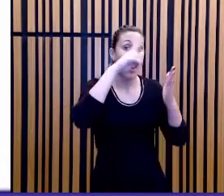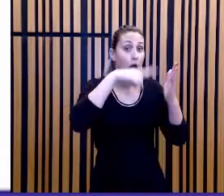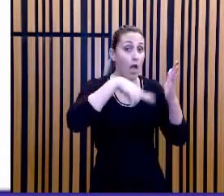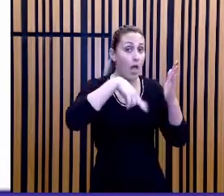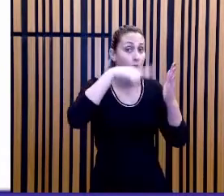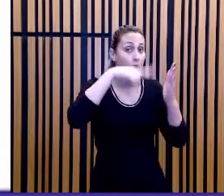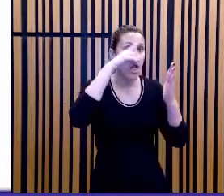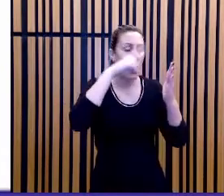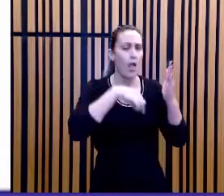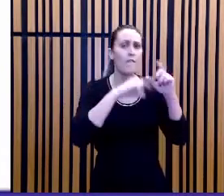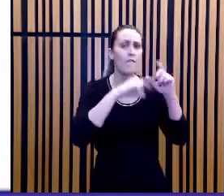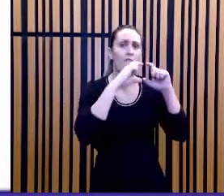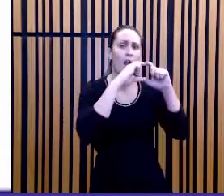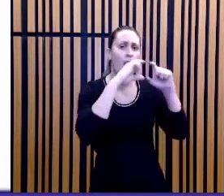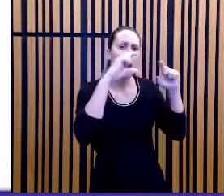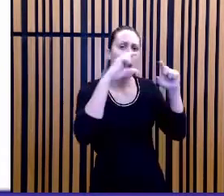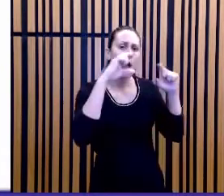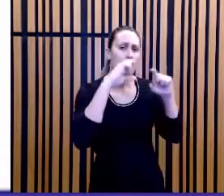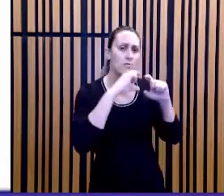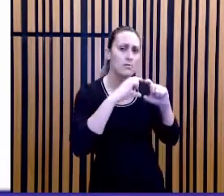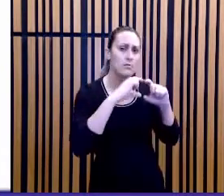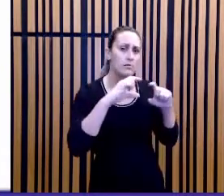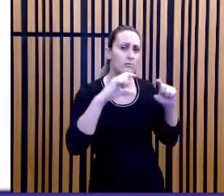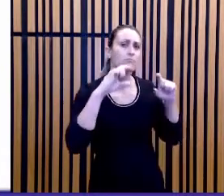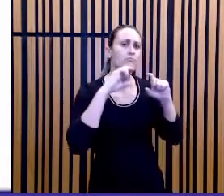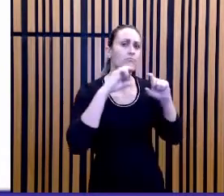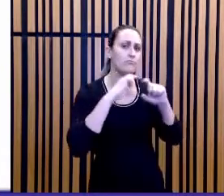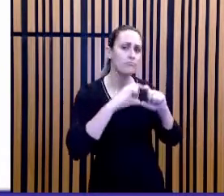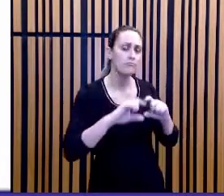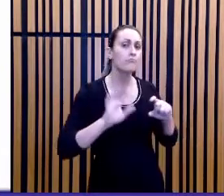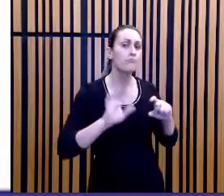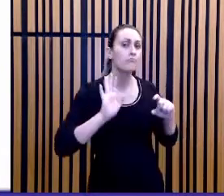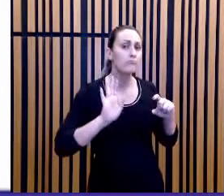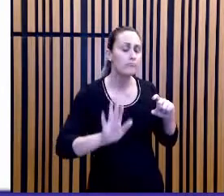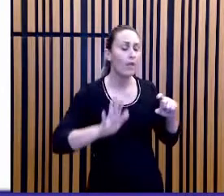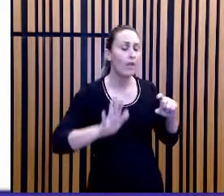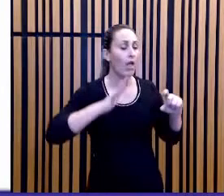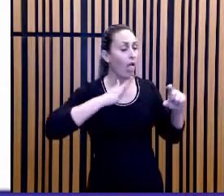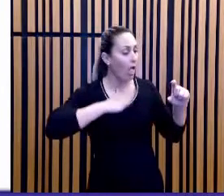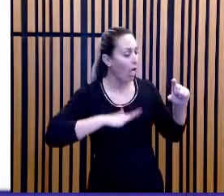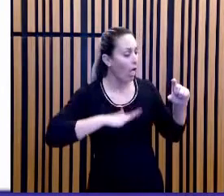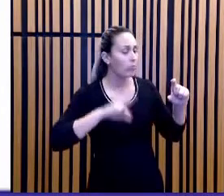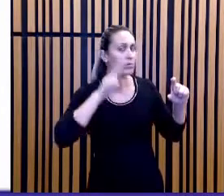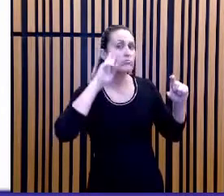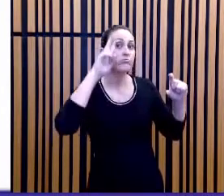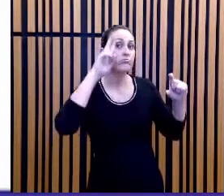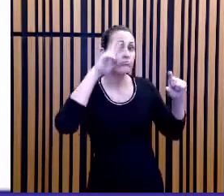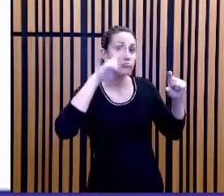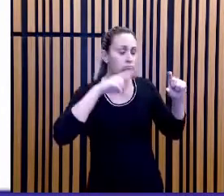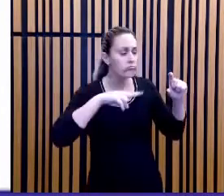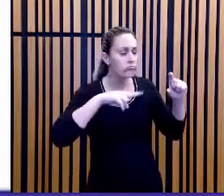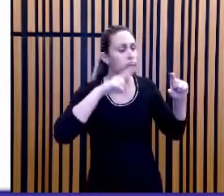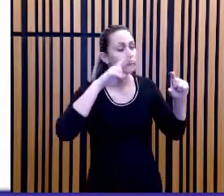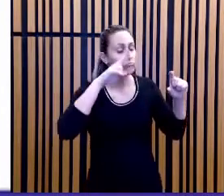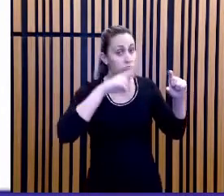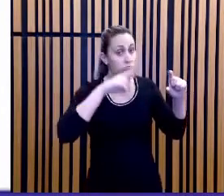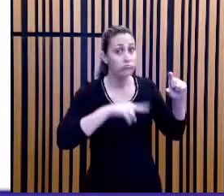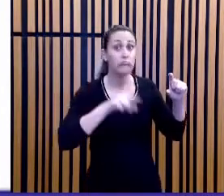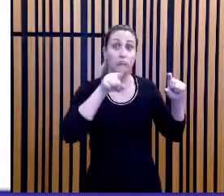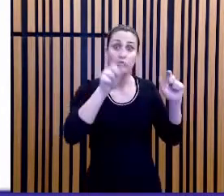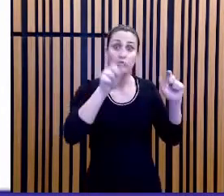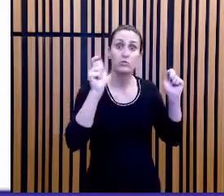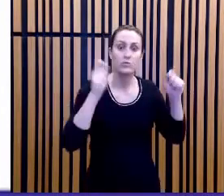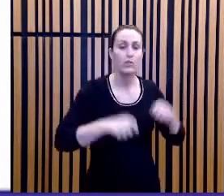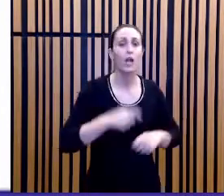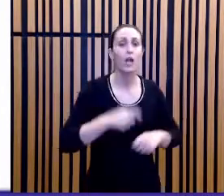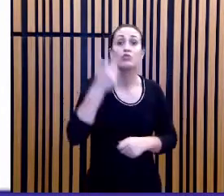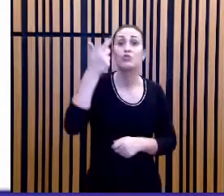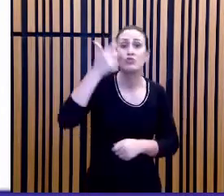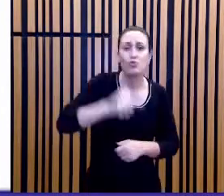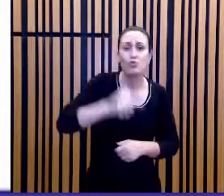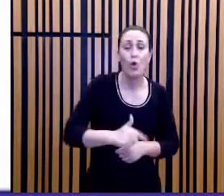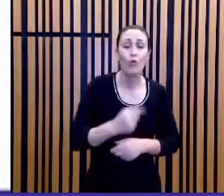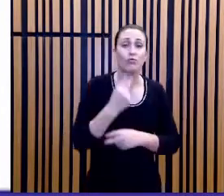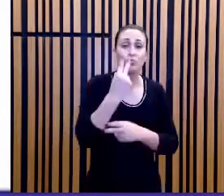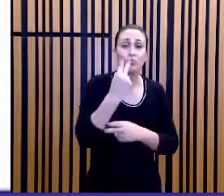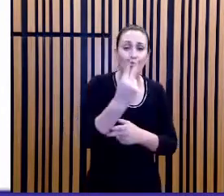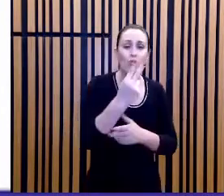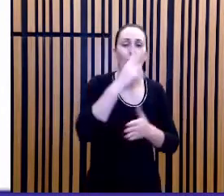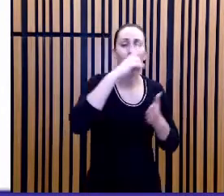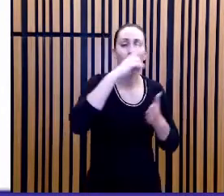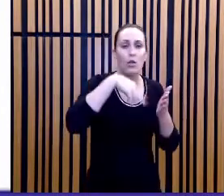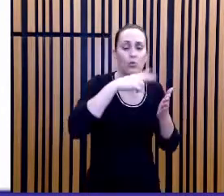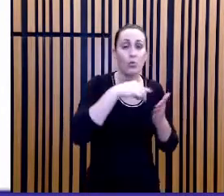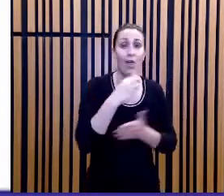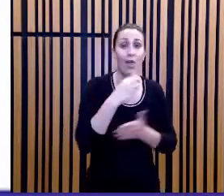frases do enunciado com calma, com tranquilidade, você minimiza a necessidade de fazer uma segunda ou uma terceira